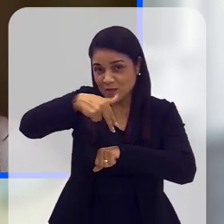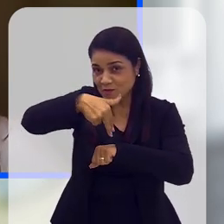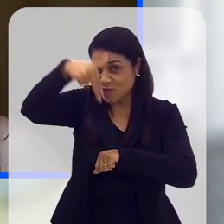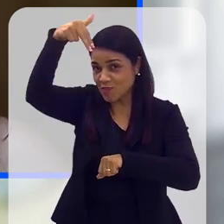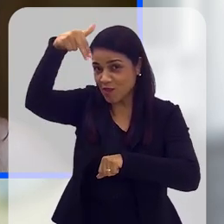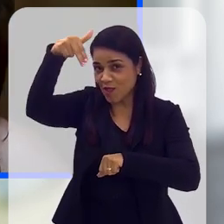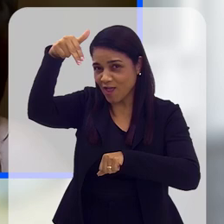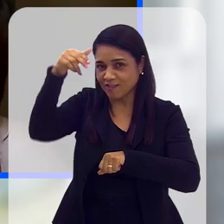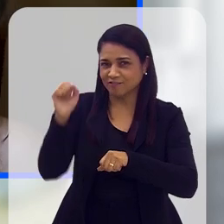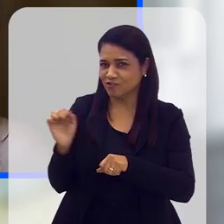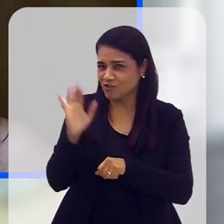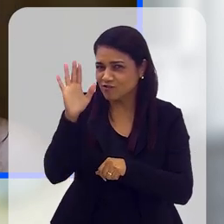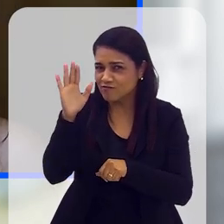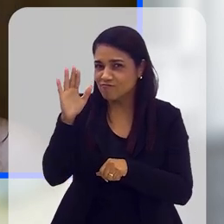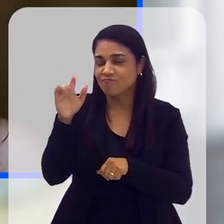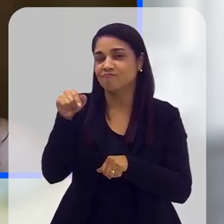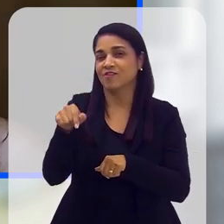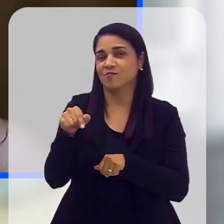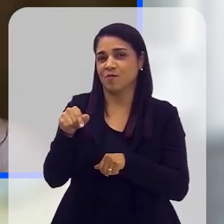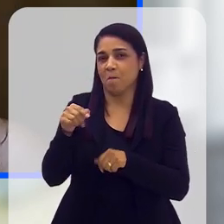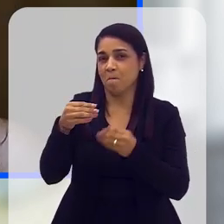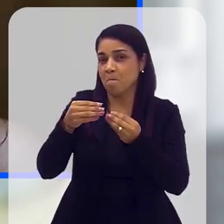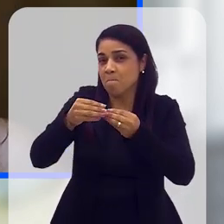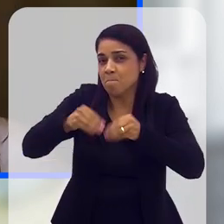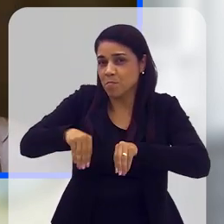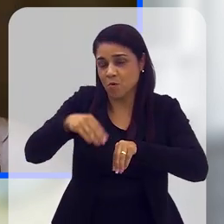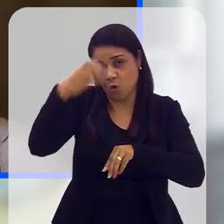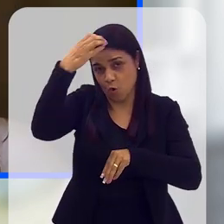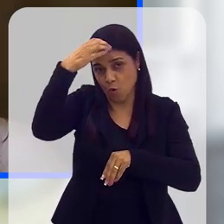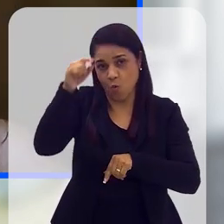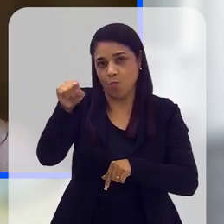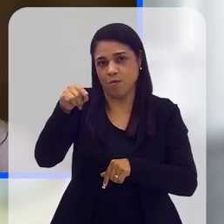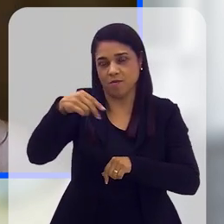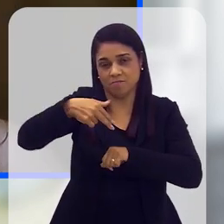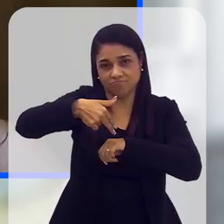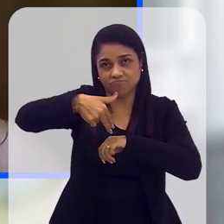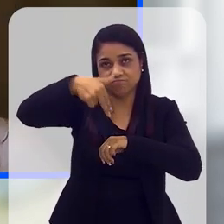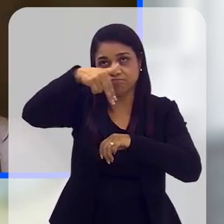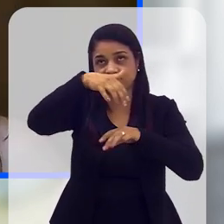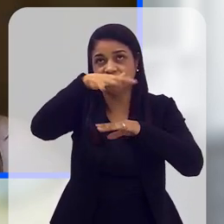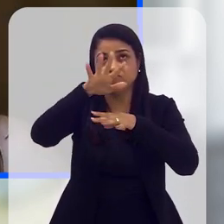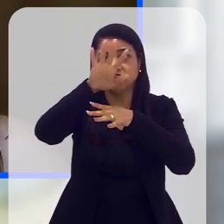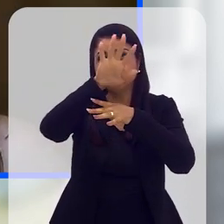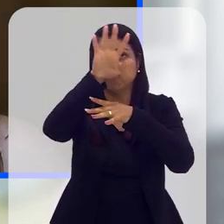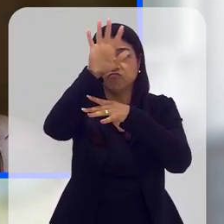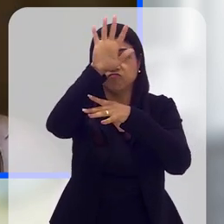de CO2 estava indo diretamente para as camadas polares,